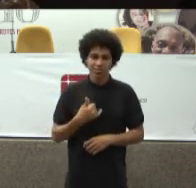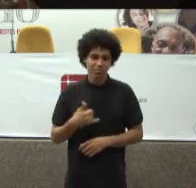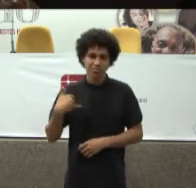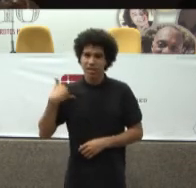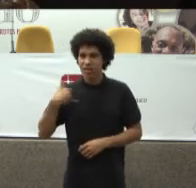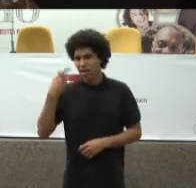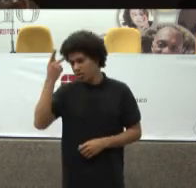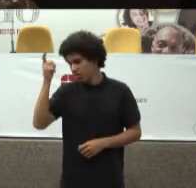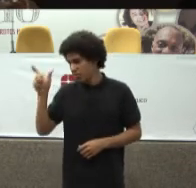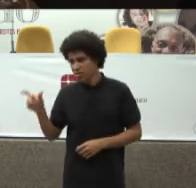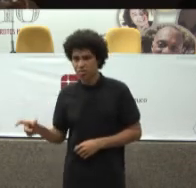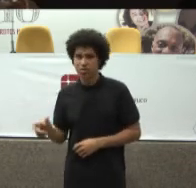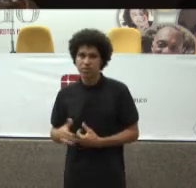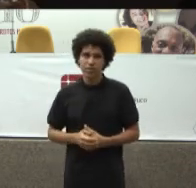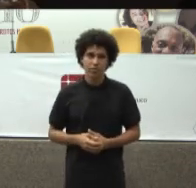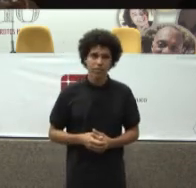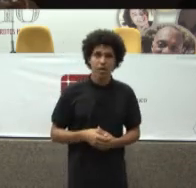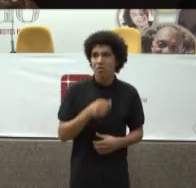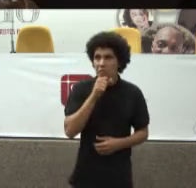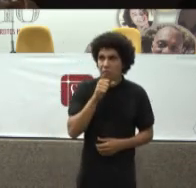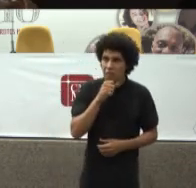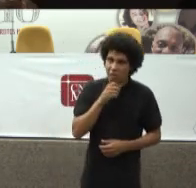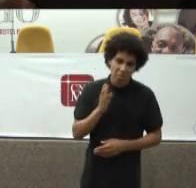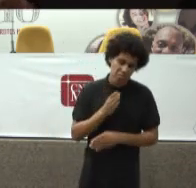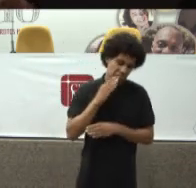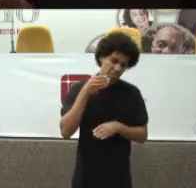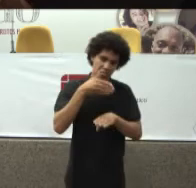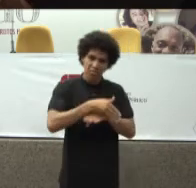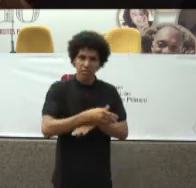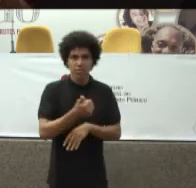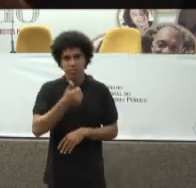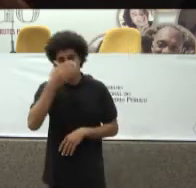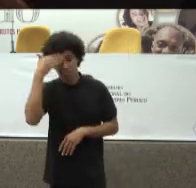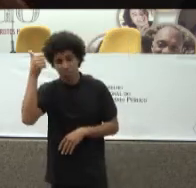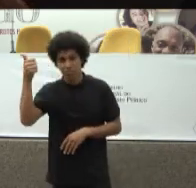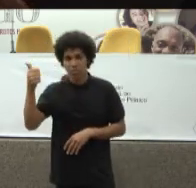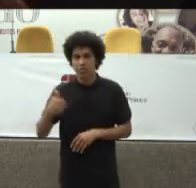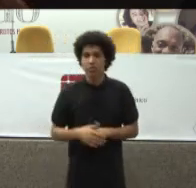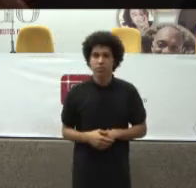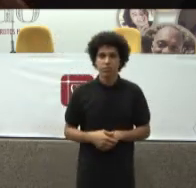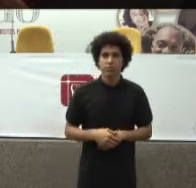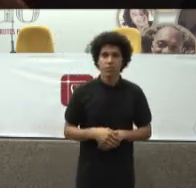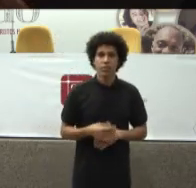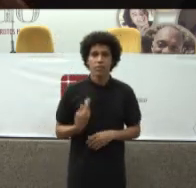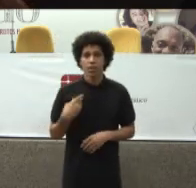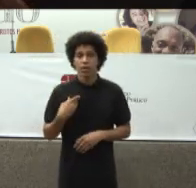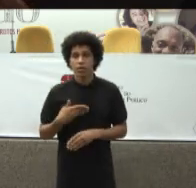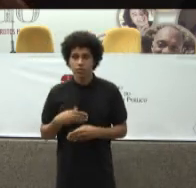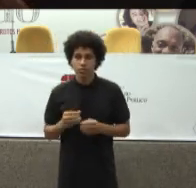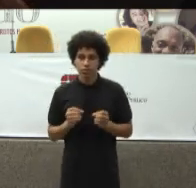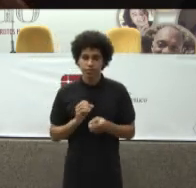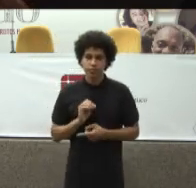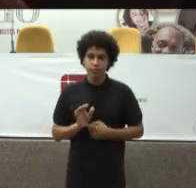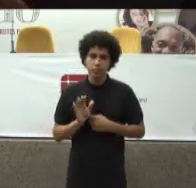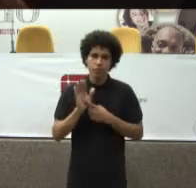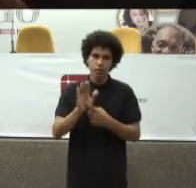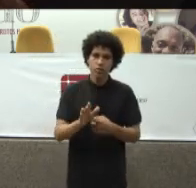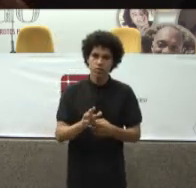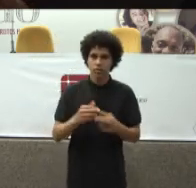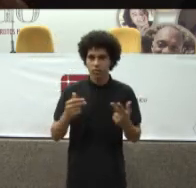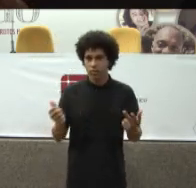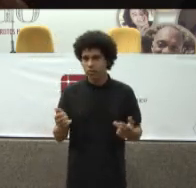Quando Eu só vou Passar aqui Alguns exemplos Tá É uma Tabela Não é tabela São